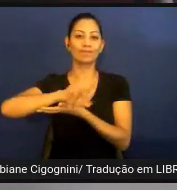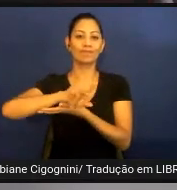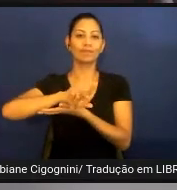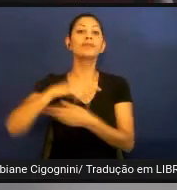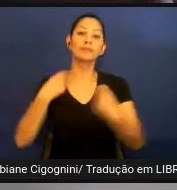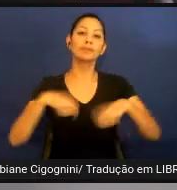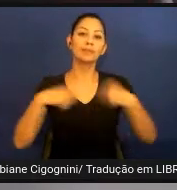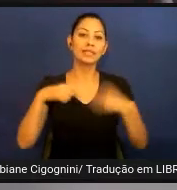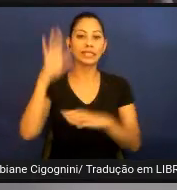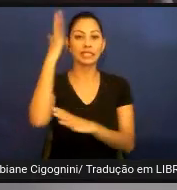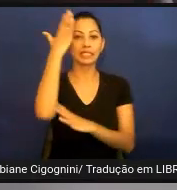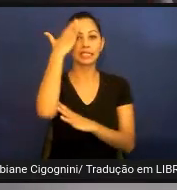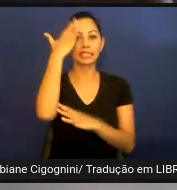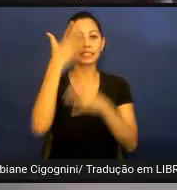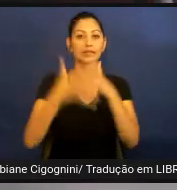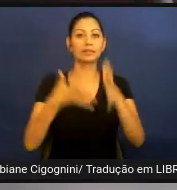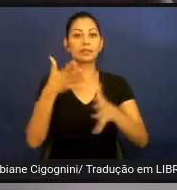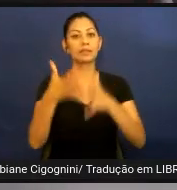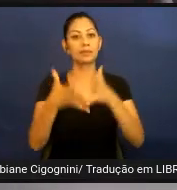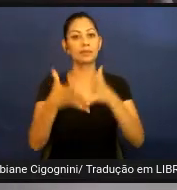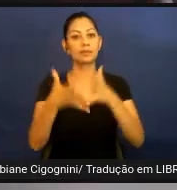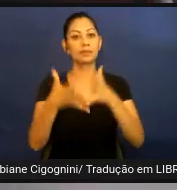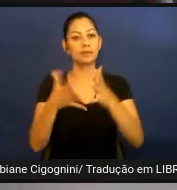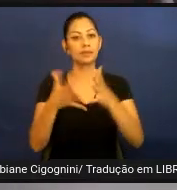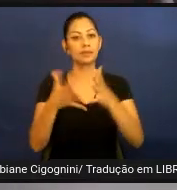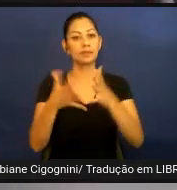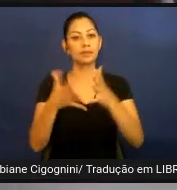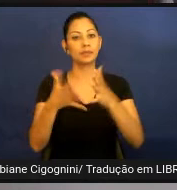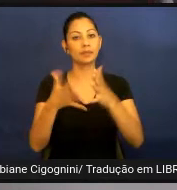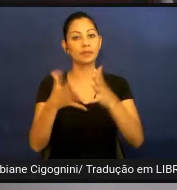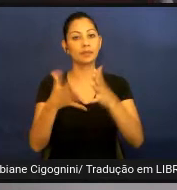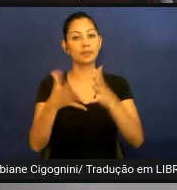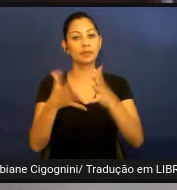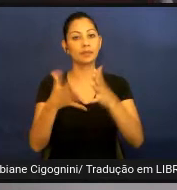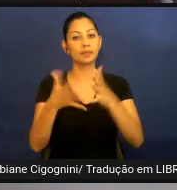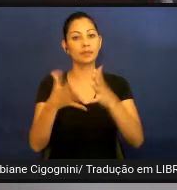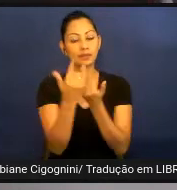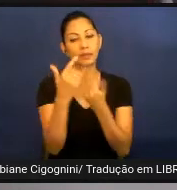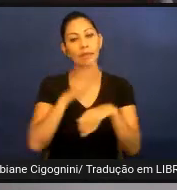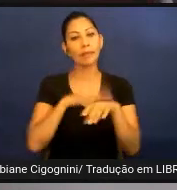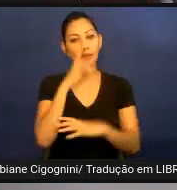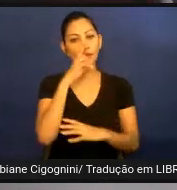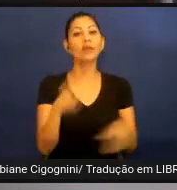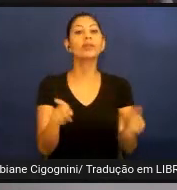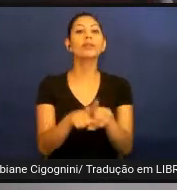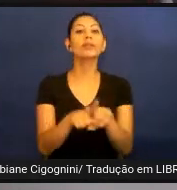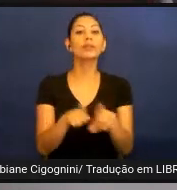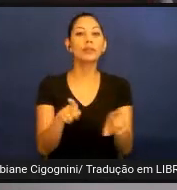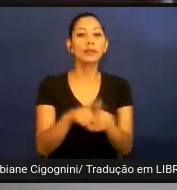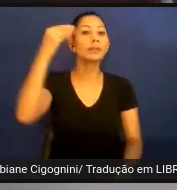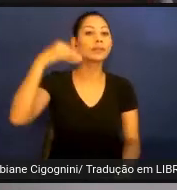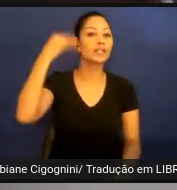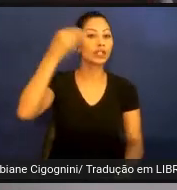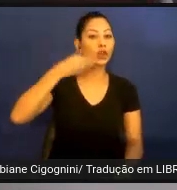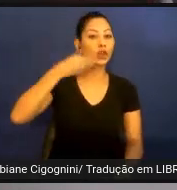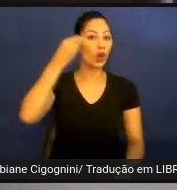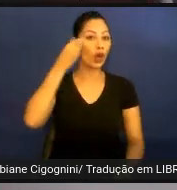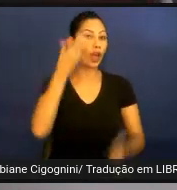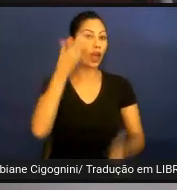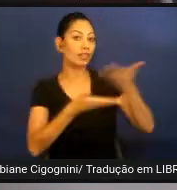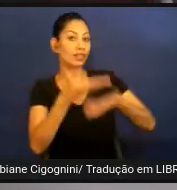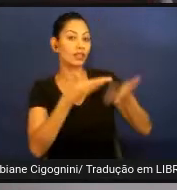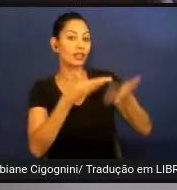Libras. Outro exemplo que é mais forte é no caso de um psicólogo ou psiquiatra.